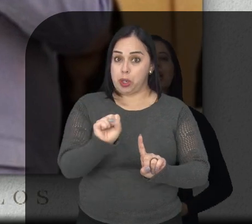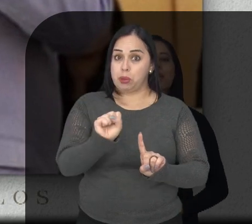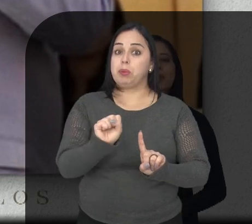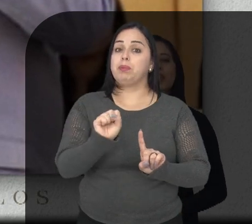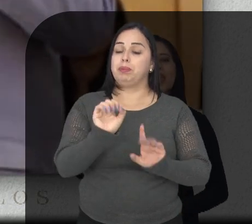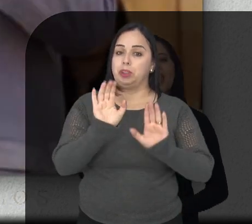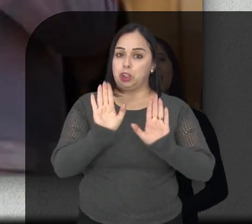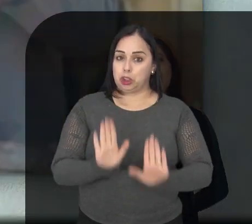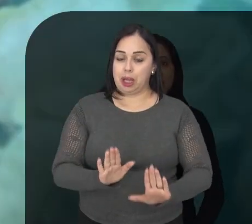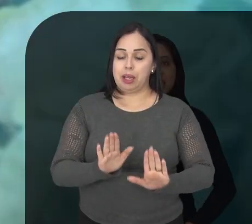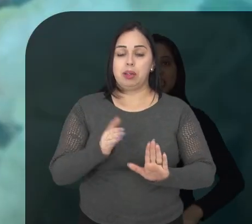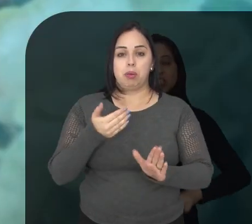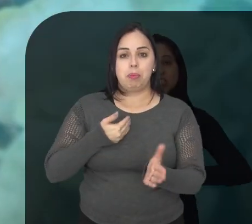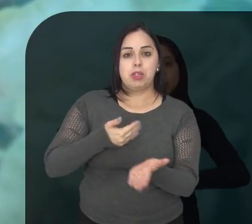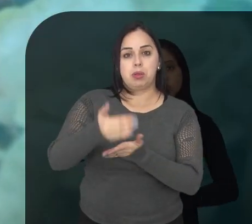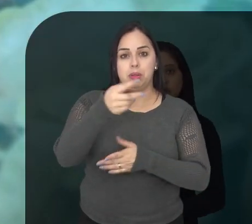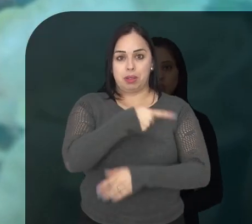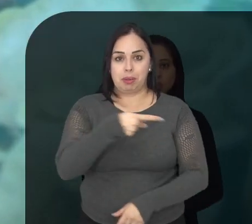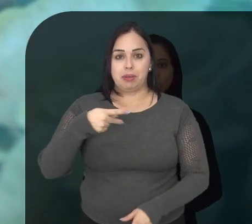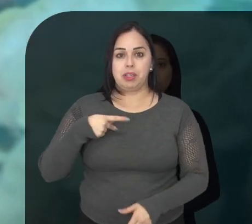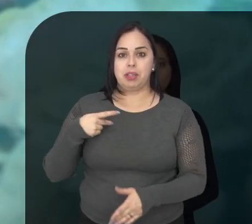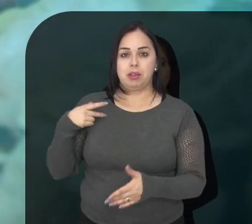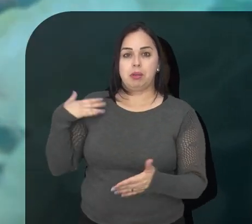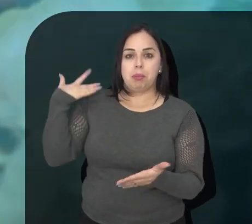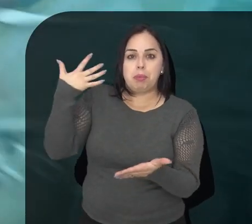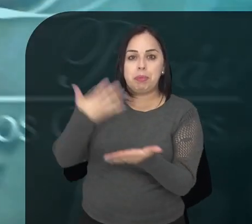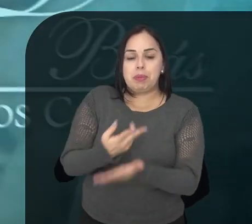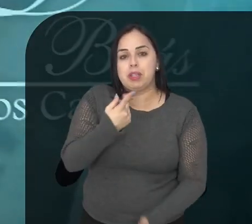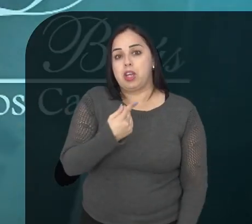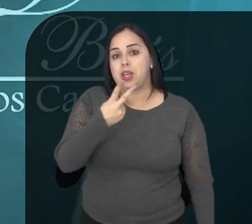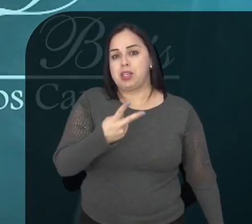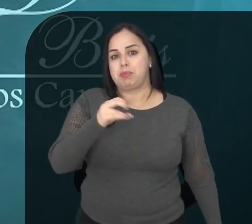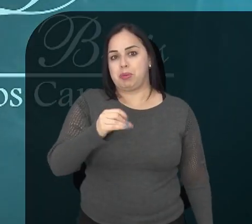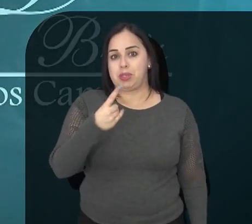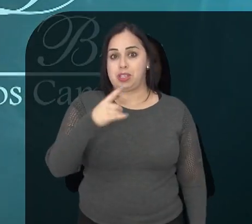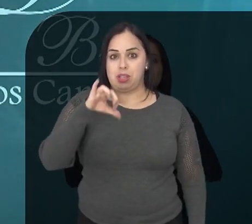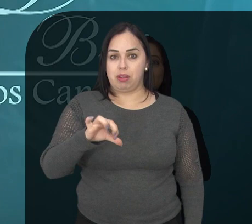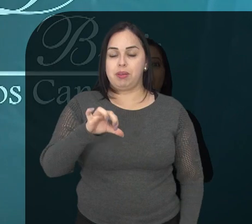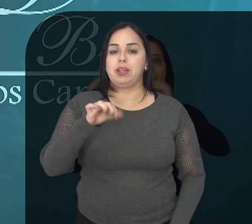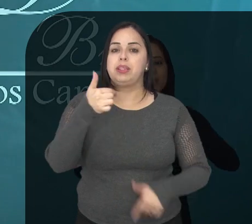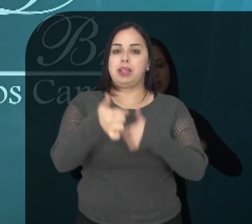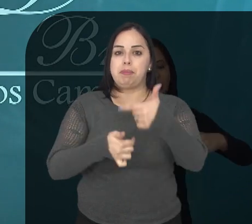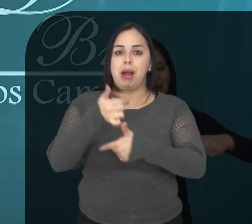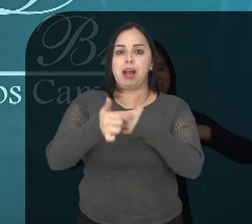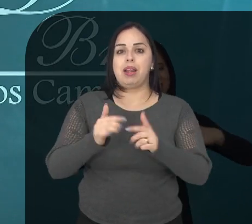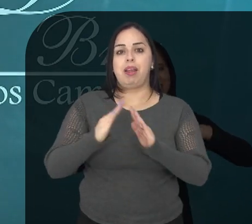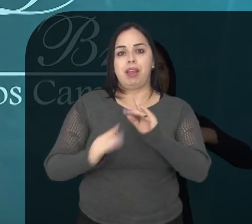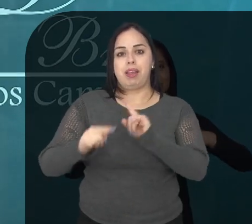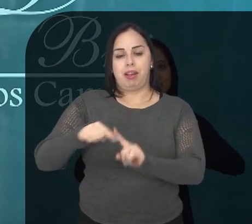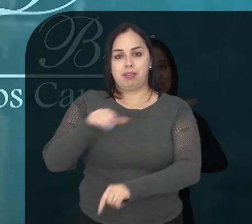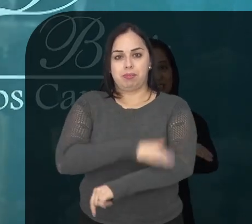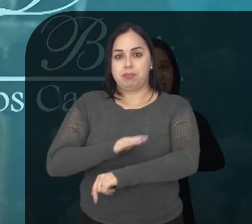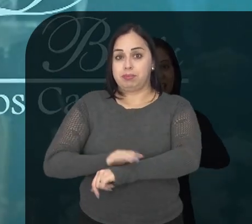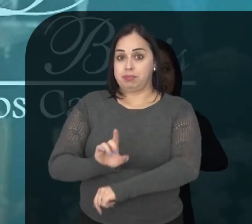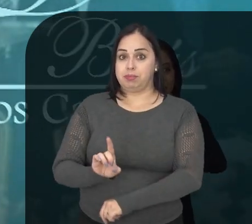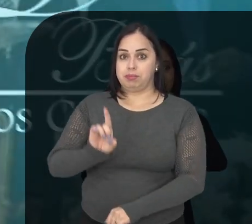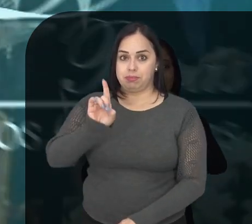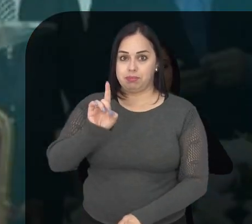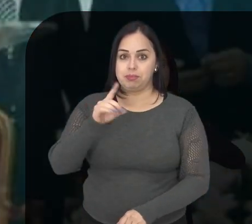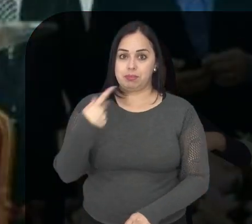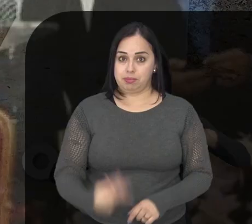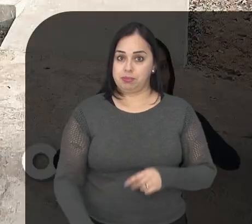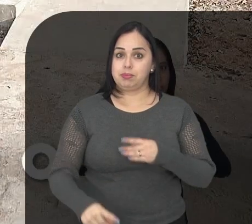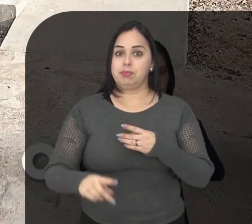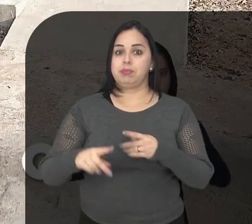anos de idade e, desde 2019, é pastor-presidente da Igreja Adbrás em São José dos